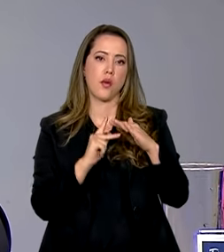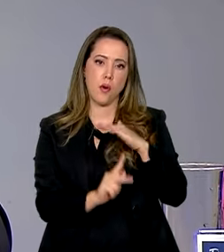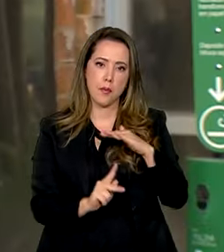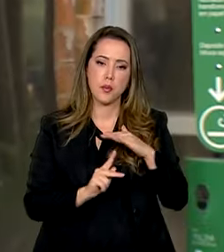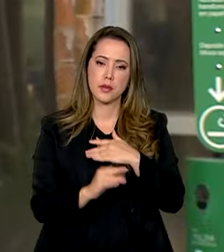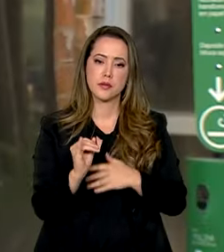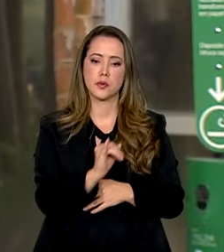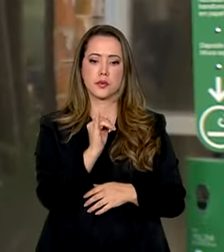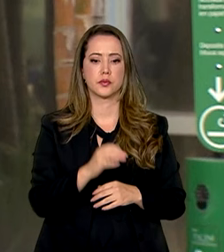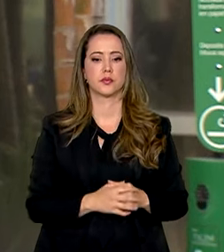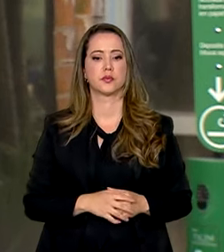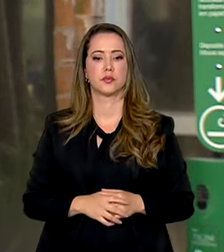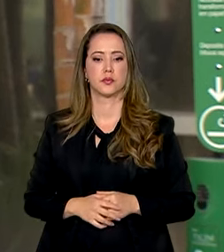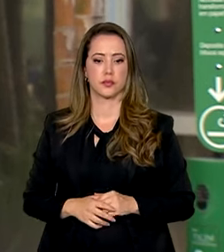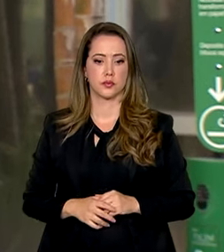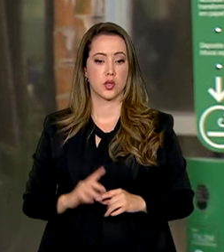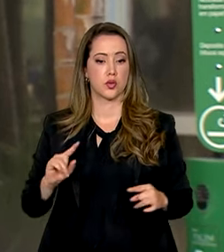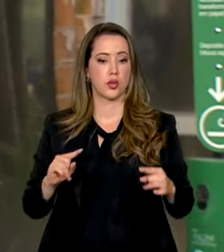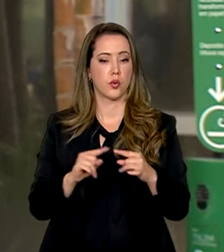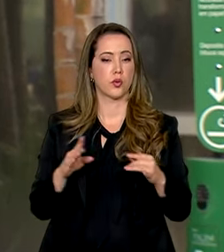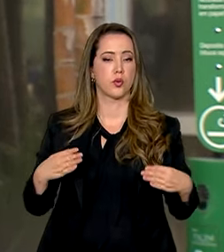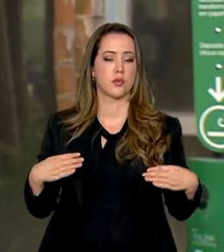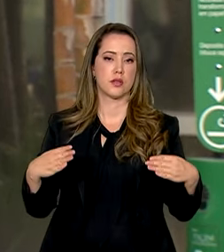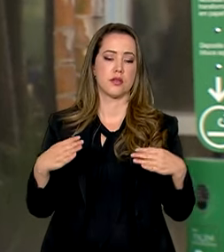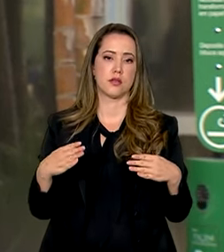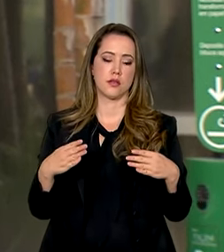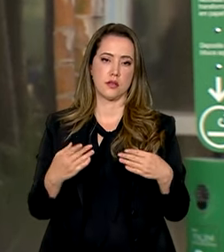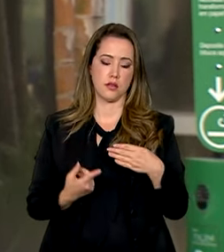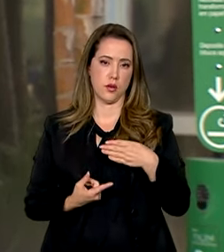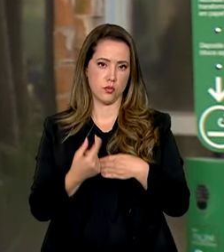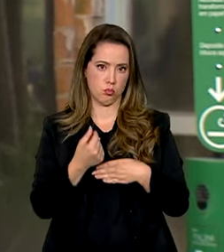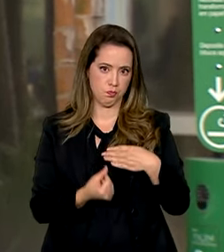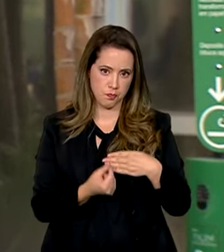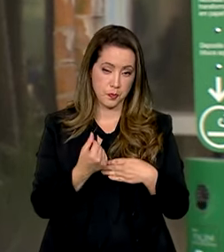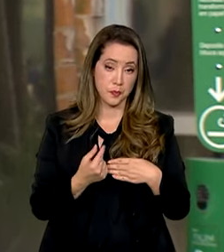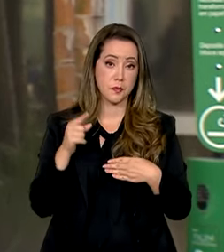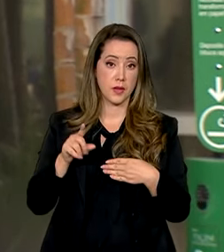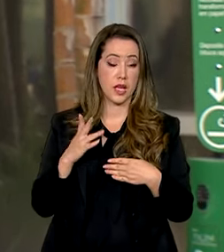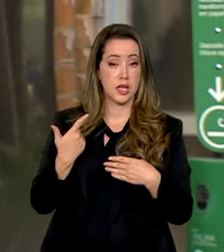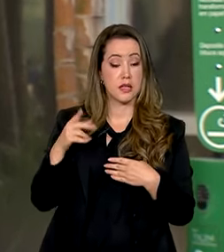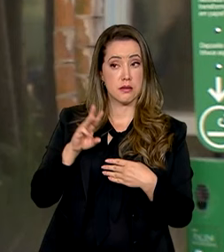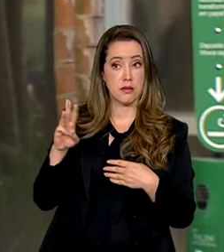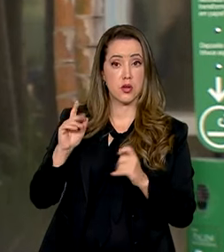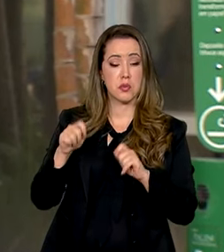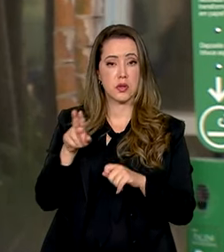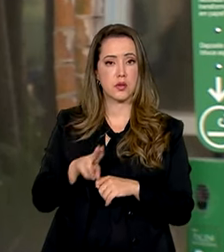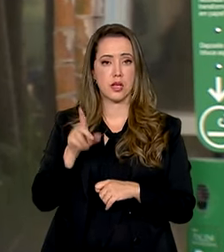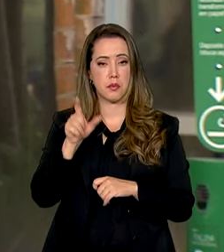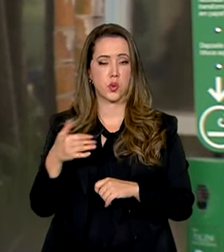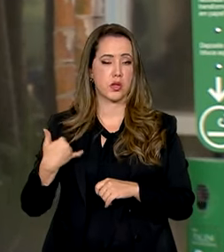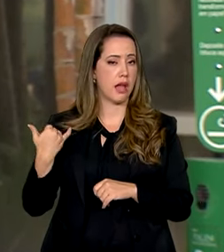relevante. Segundo o Ministério da Fazenda, Tesouro Educa Mais pode ser usado por pessoas de todas as